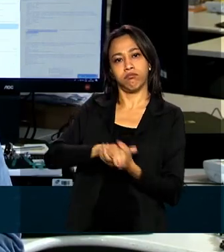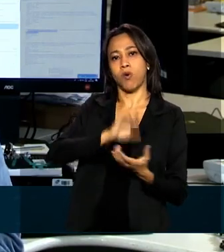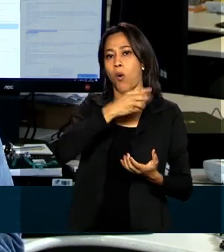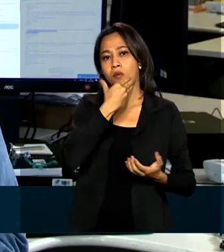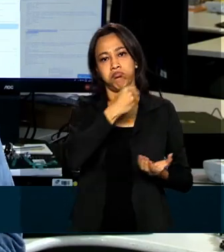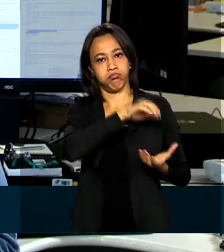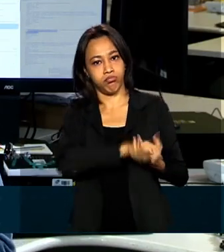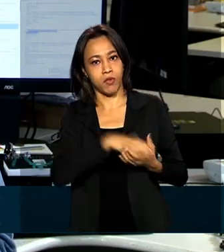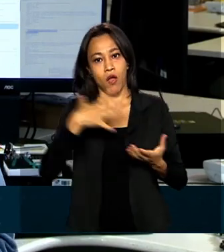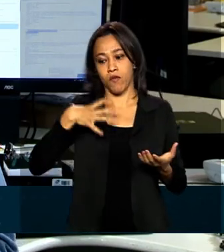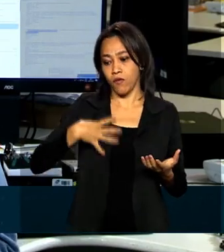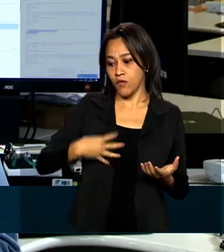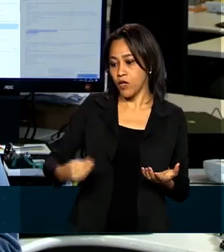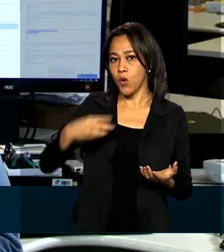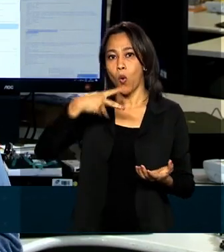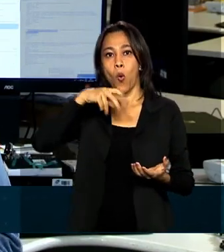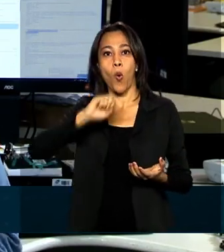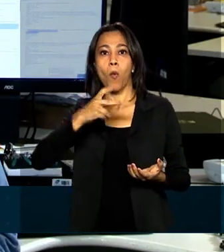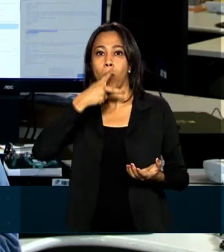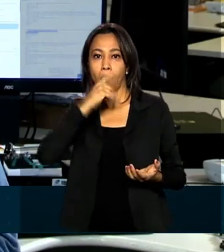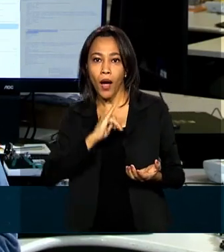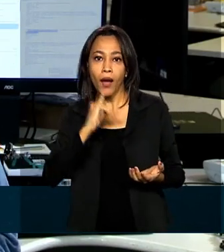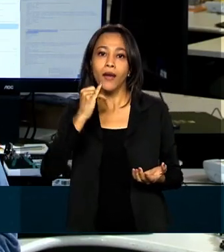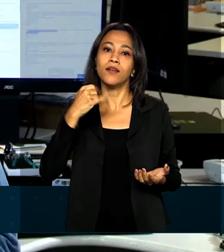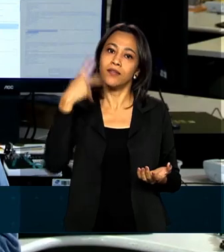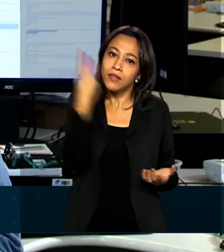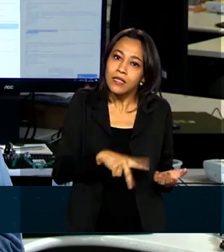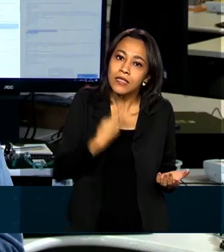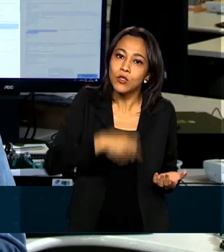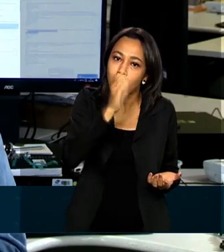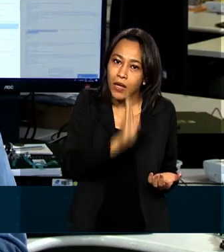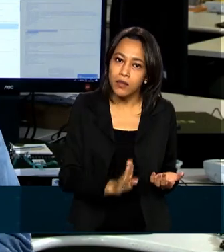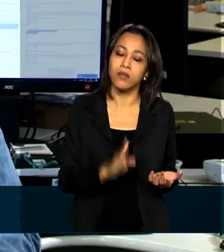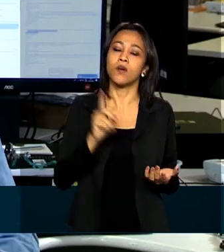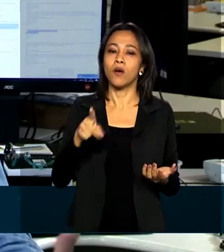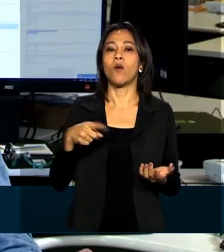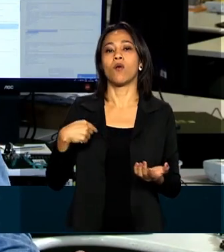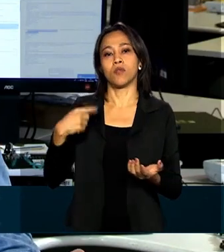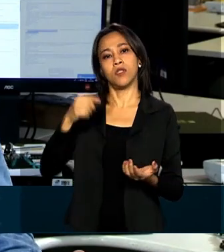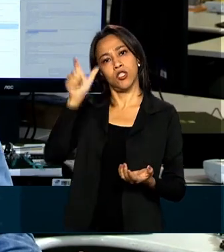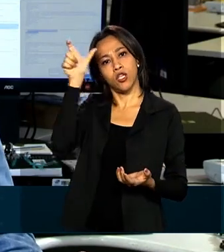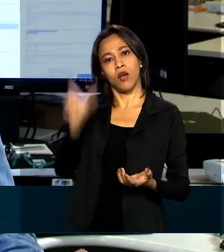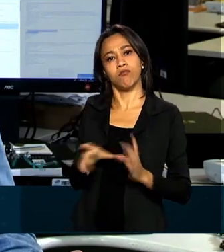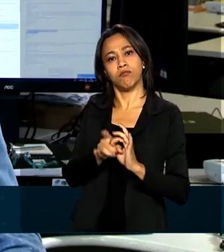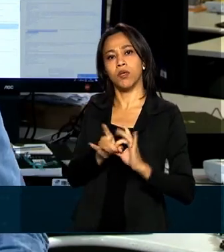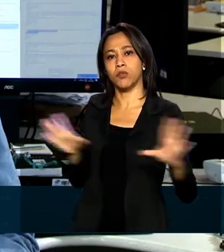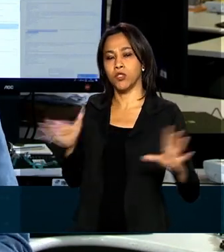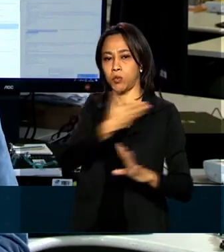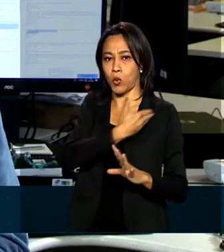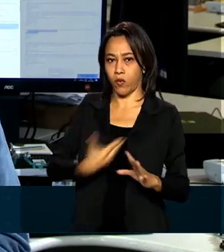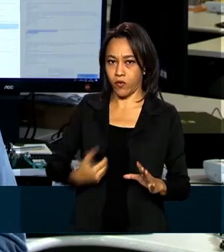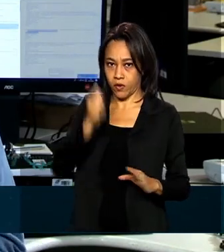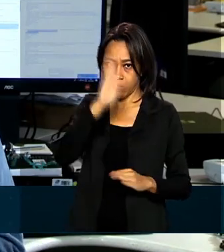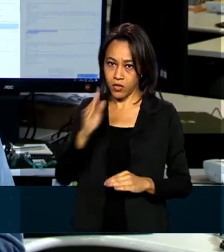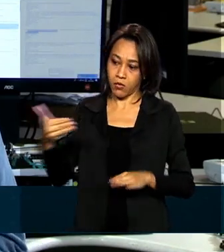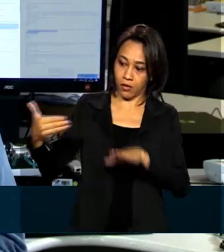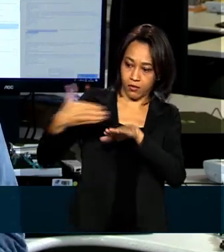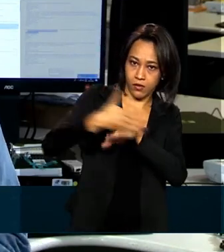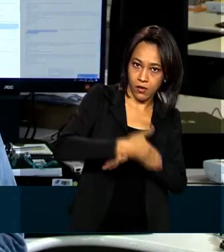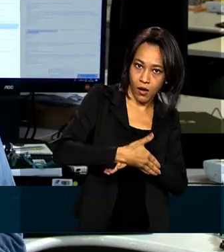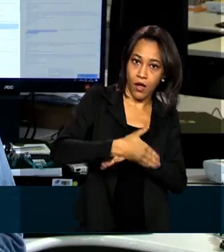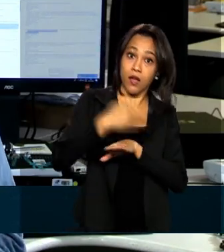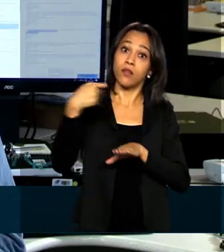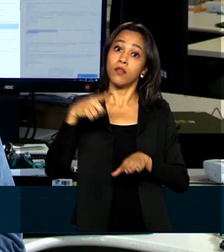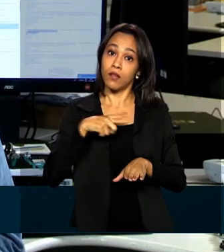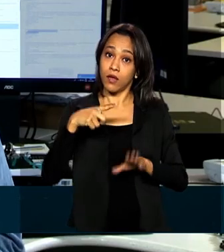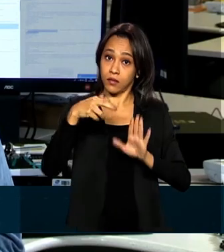filho, pai ou curador de brasileiro ou que o ingresso seja autorizado pelo governo brasileiro. Essas exceções